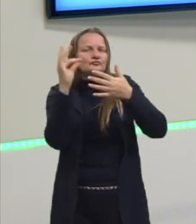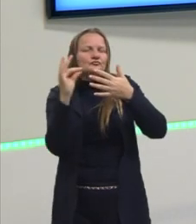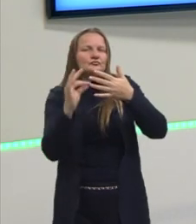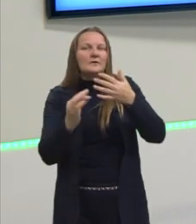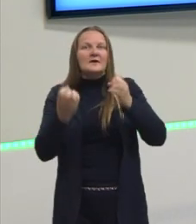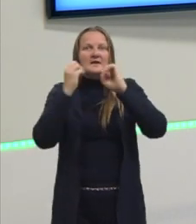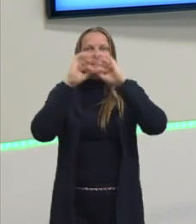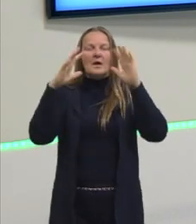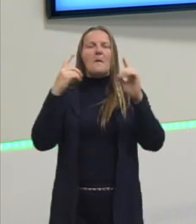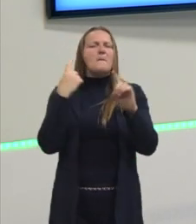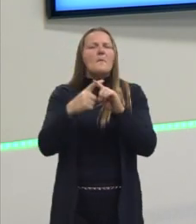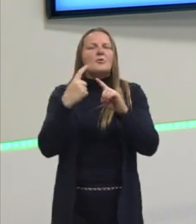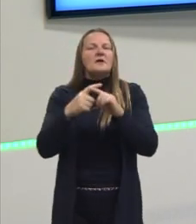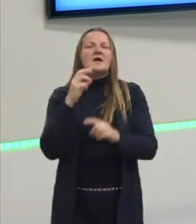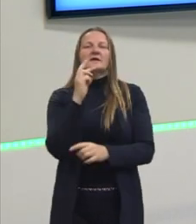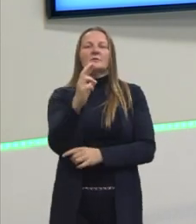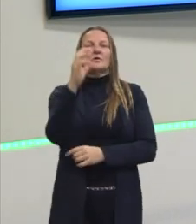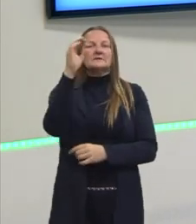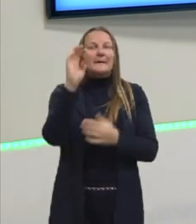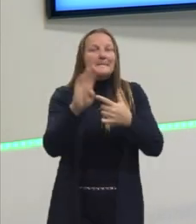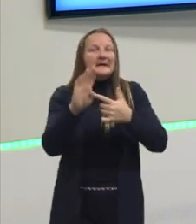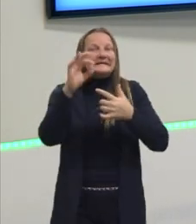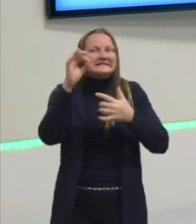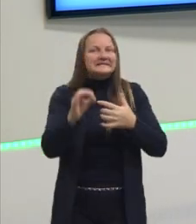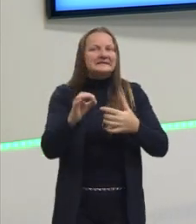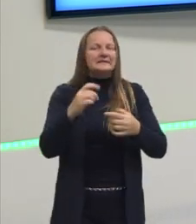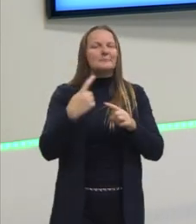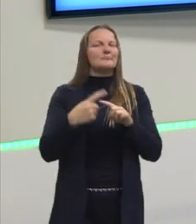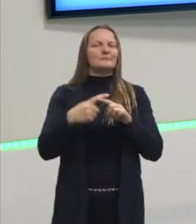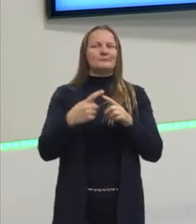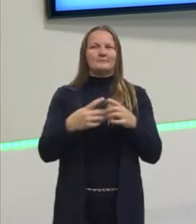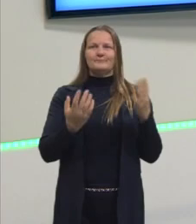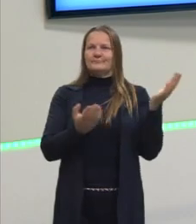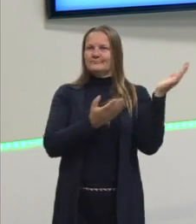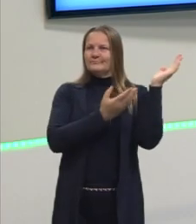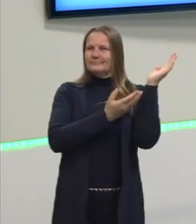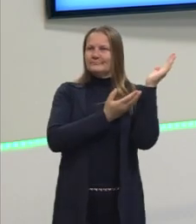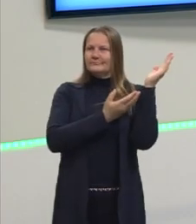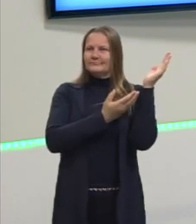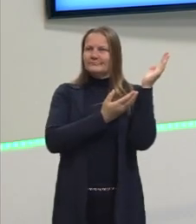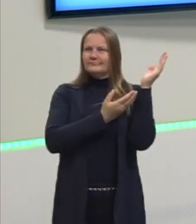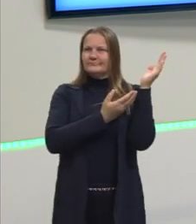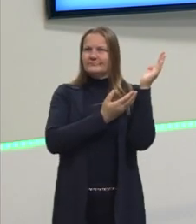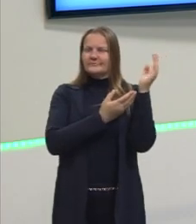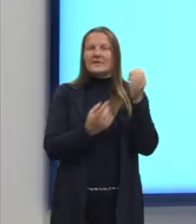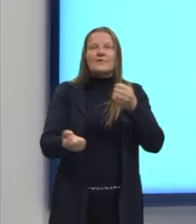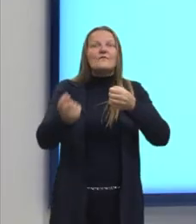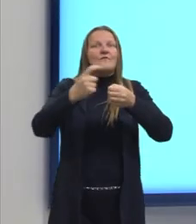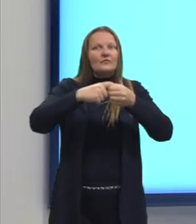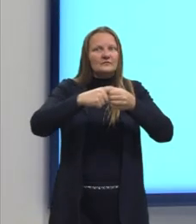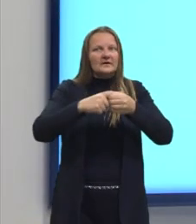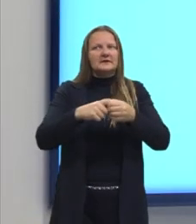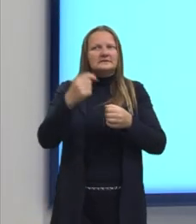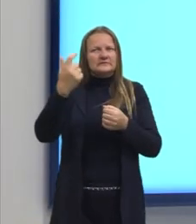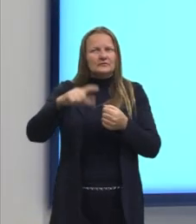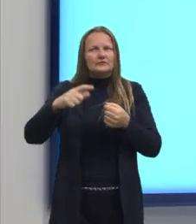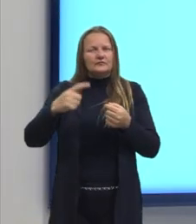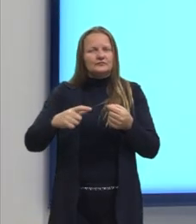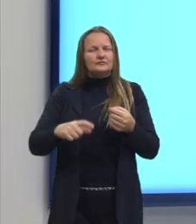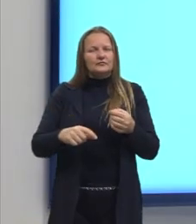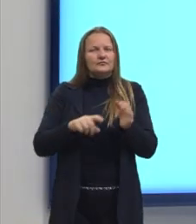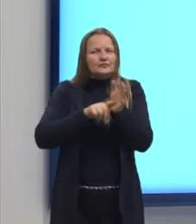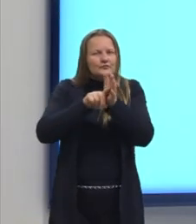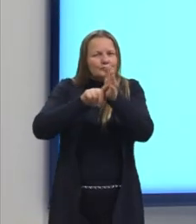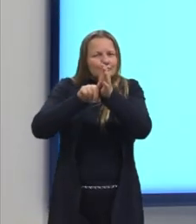entender o porquê que a gente chegou nessa resposta. Vamos dar uma olhada. Vou voltar lá, né, na nossa